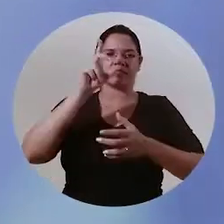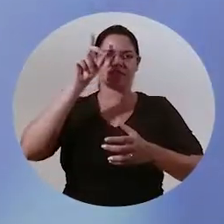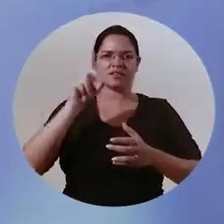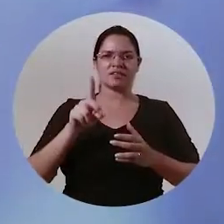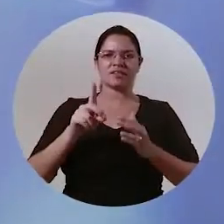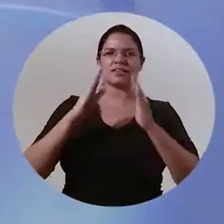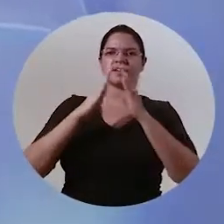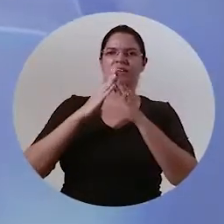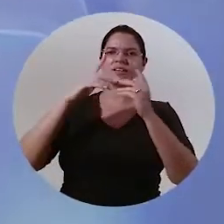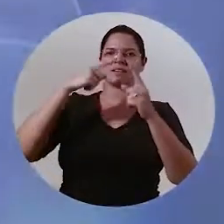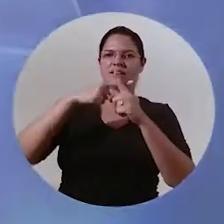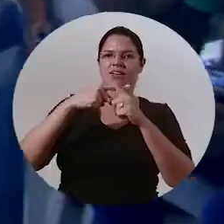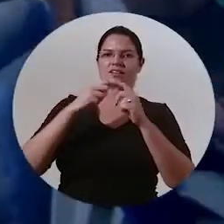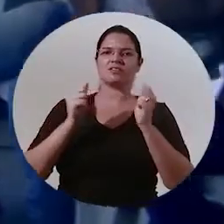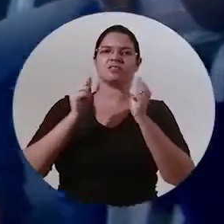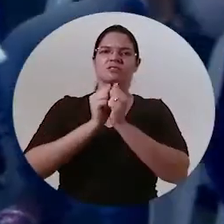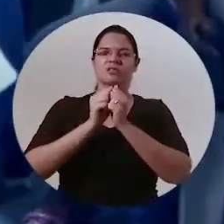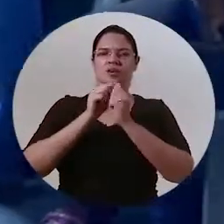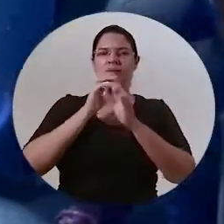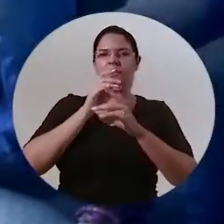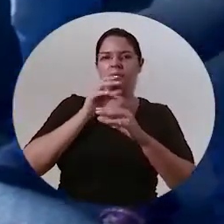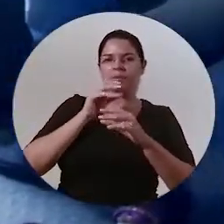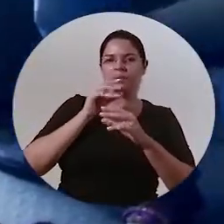improvisada e saxofone